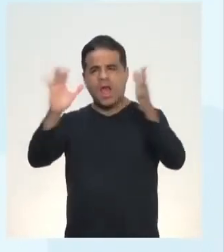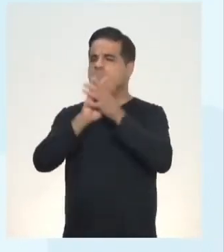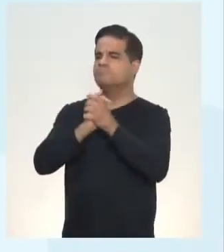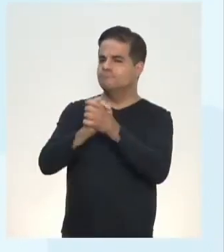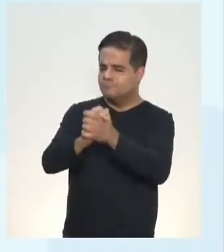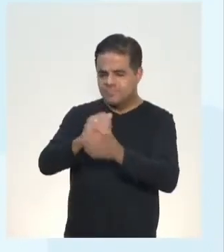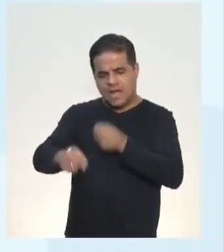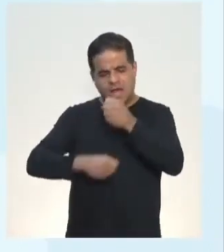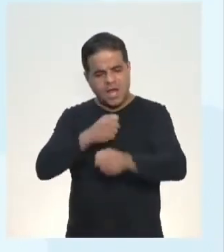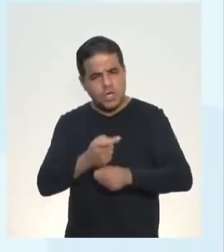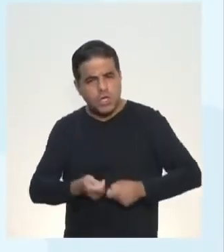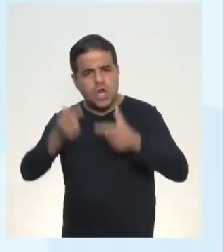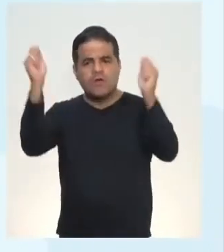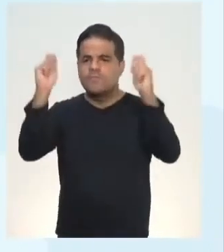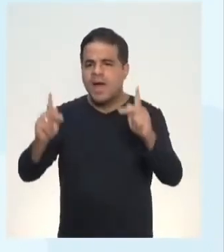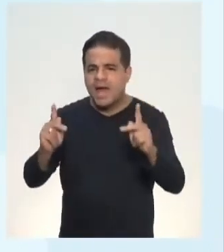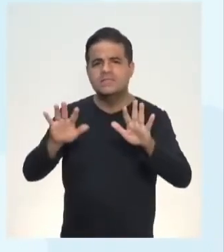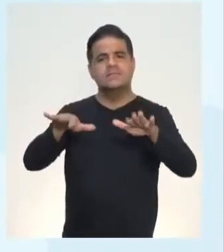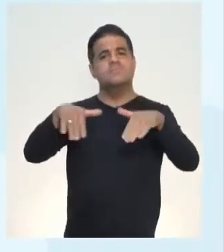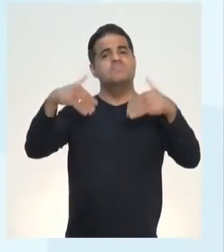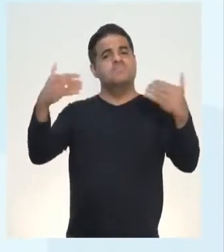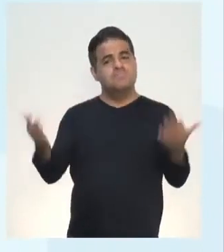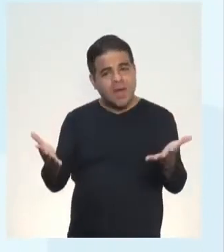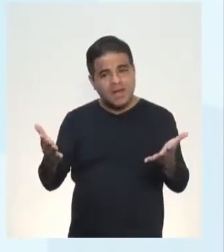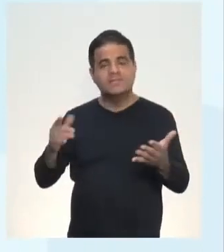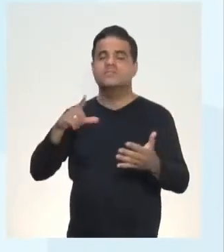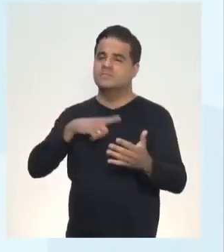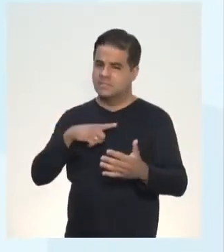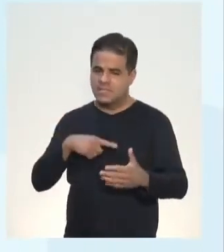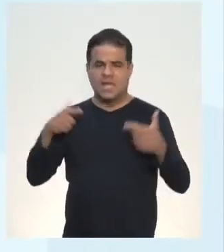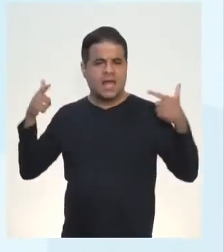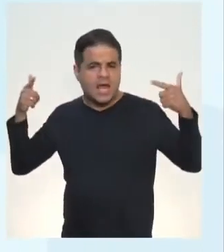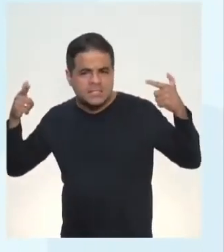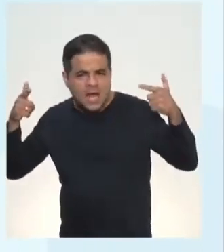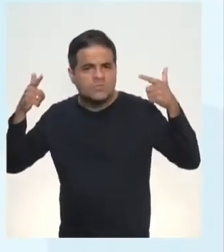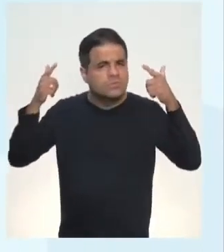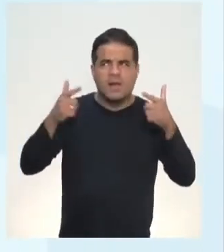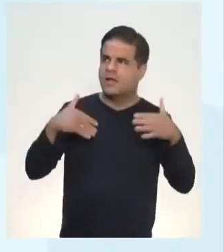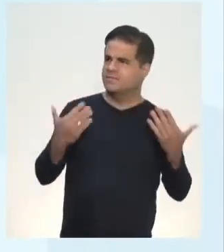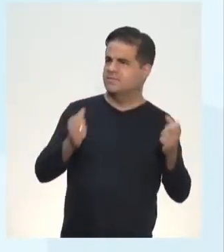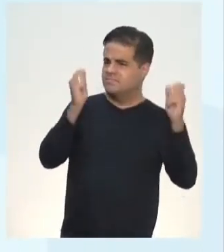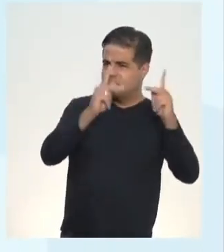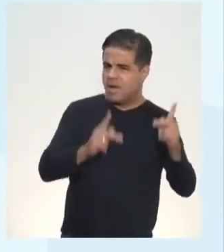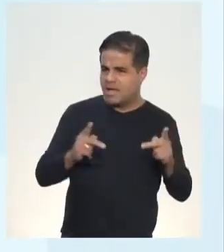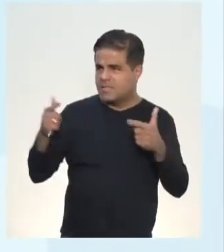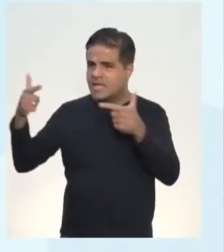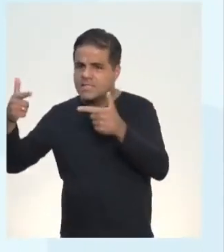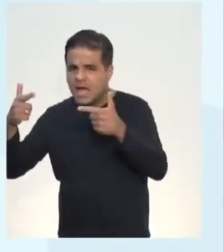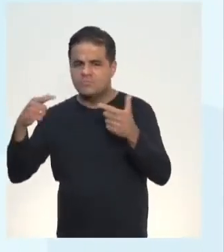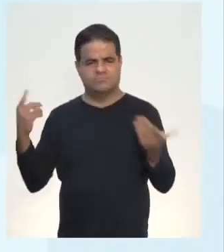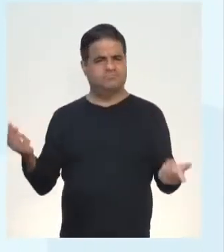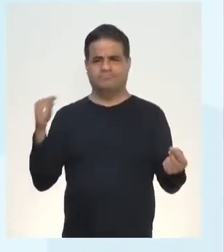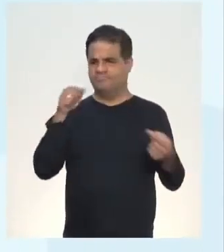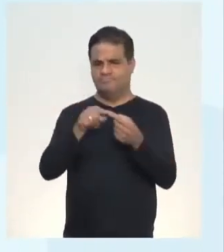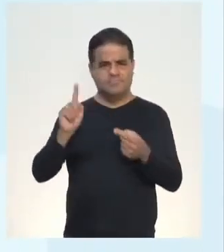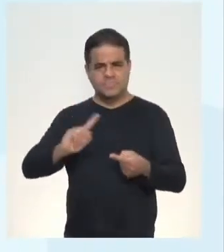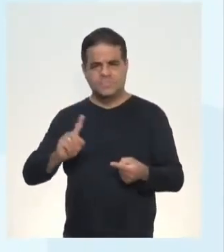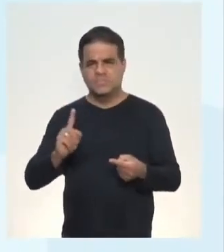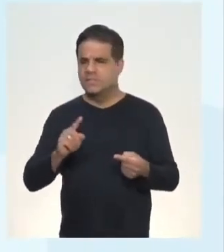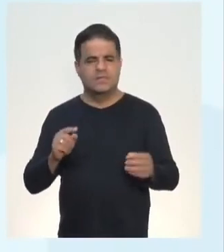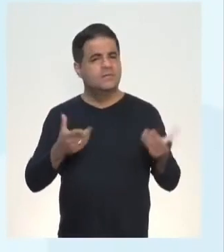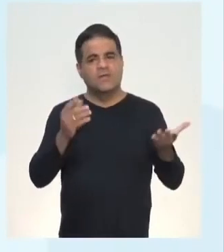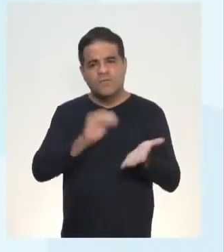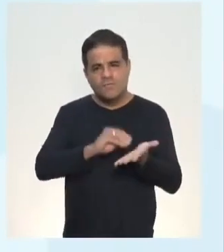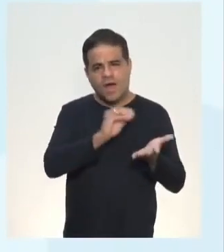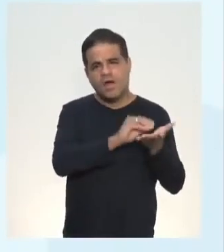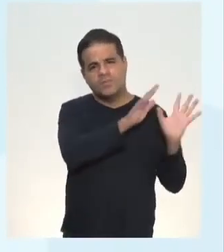em paz, mas com muitos assaltos. Ué, se está em paz com assalto, não tem coerência.